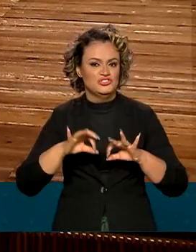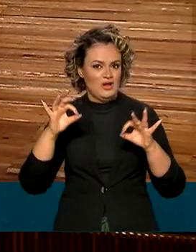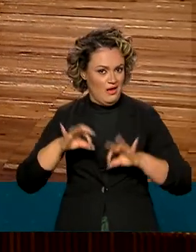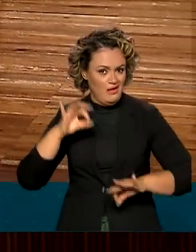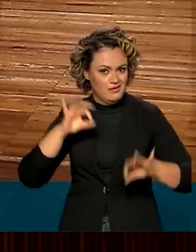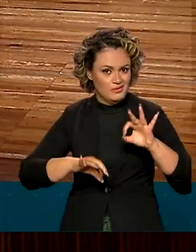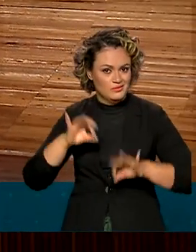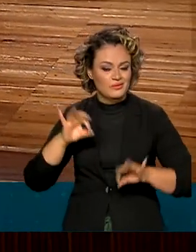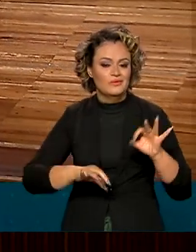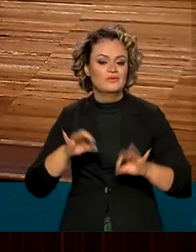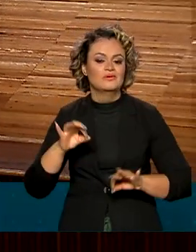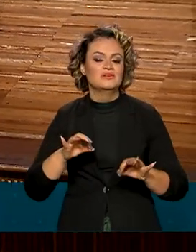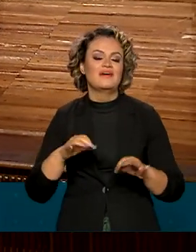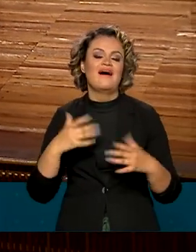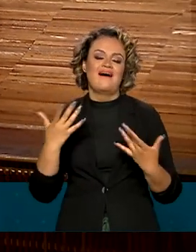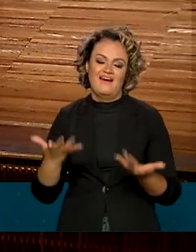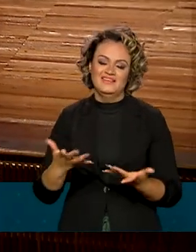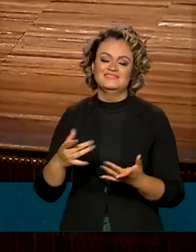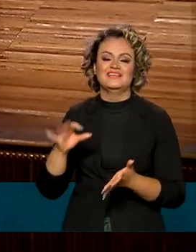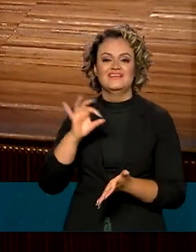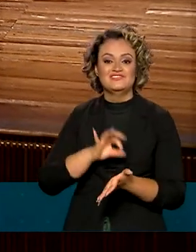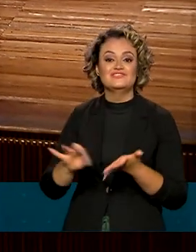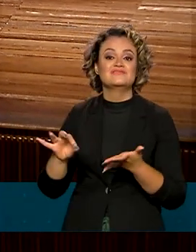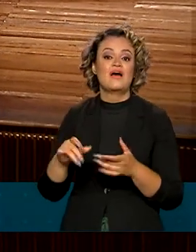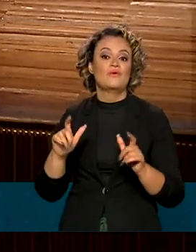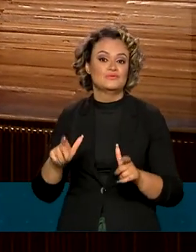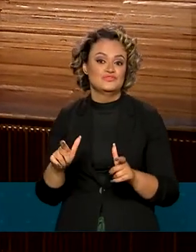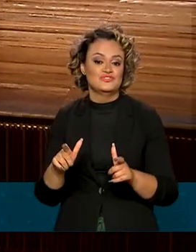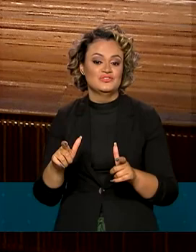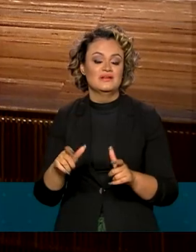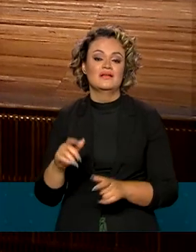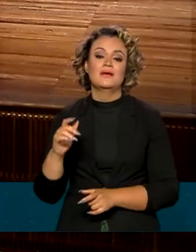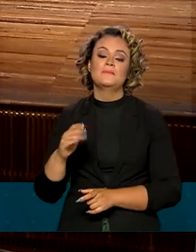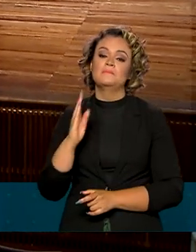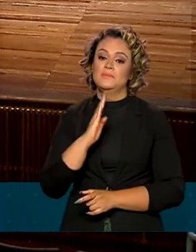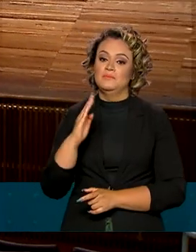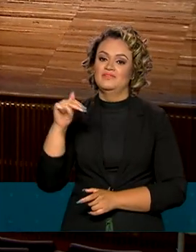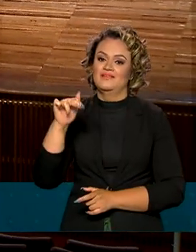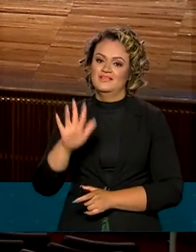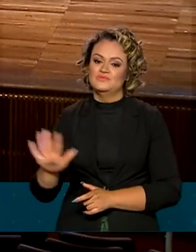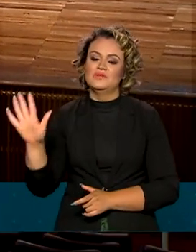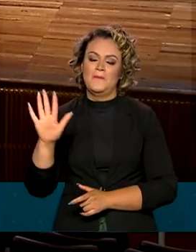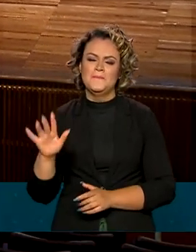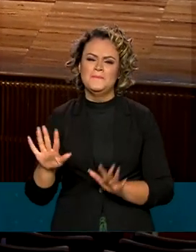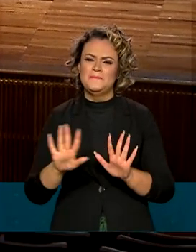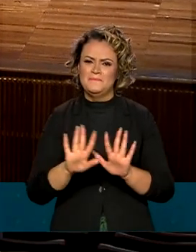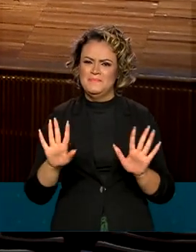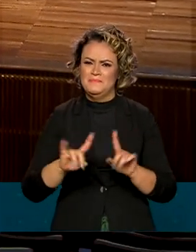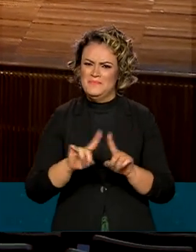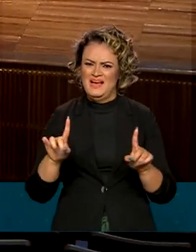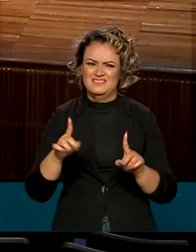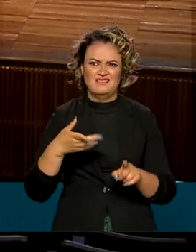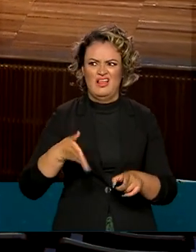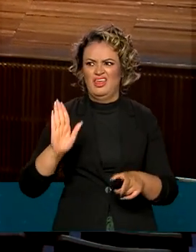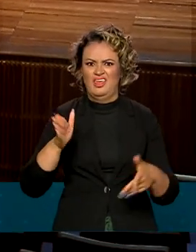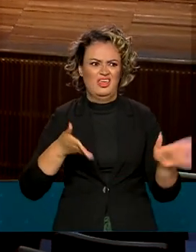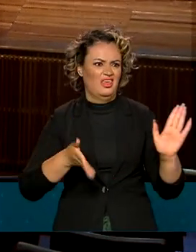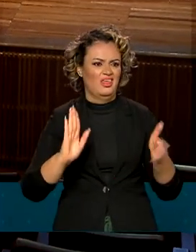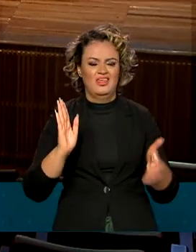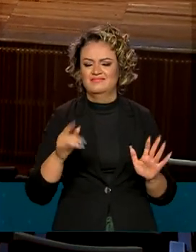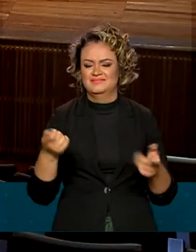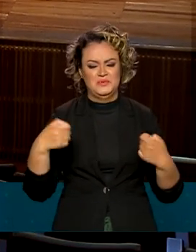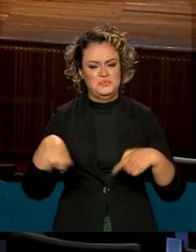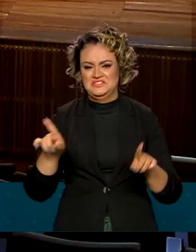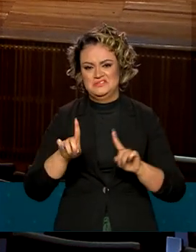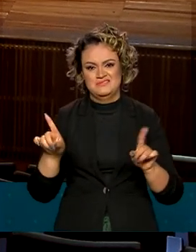ganhe os palcos, neste caso, o registro deve ser feito pela Biblioteca Nacional. Só que agora não é preciso mais pegar a estrada até